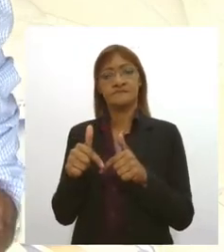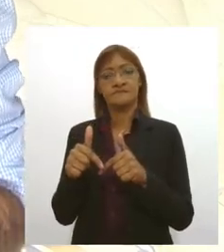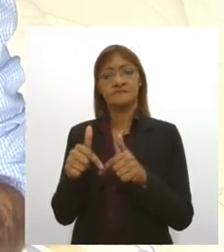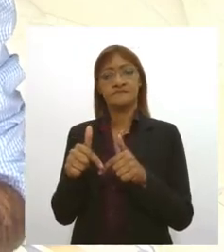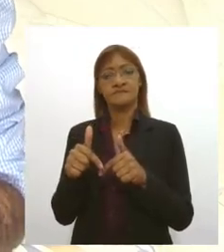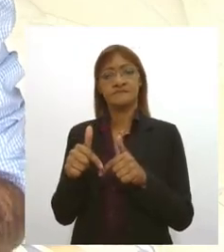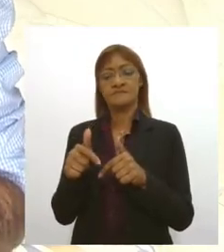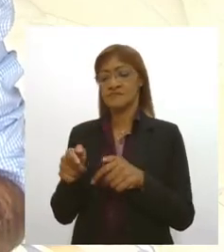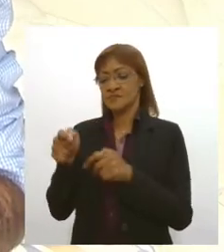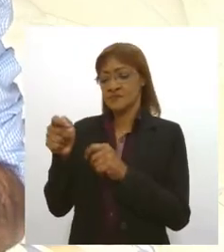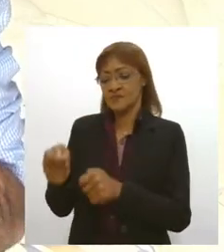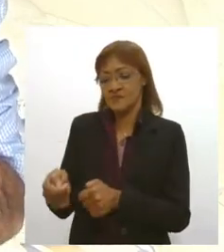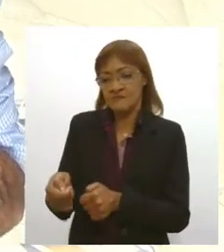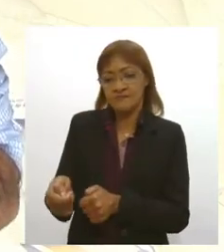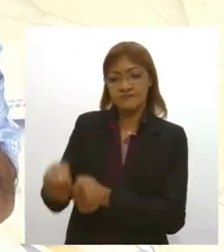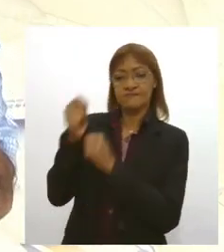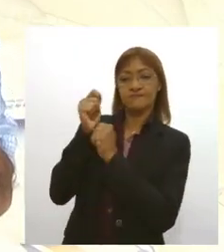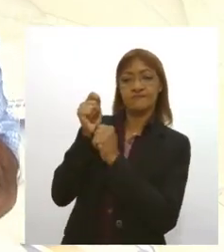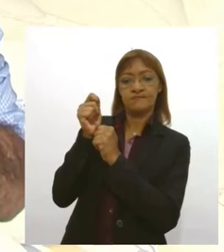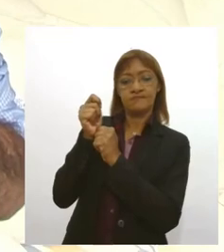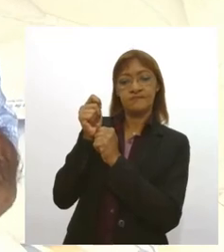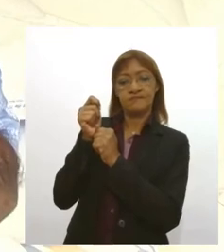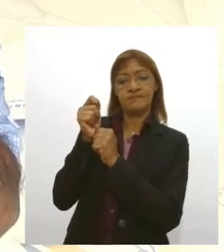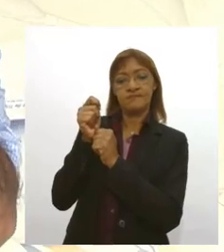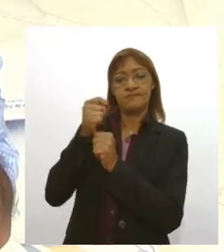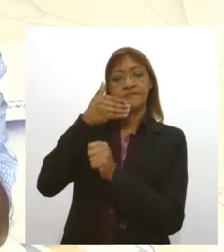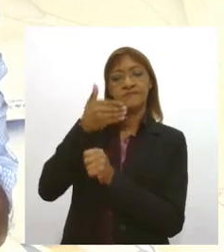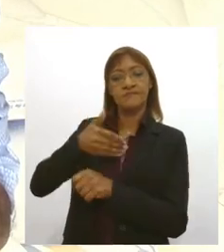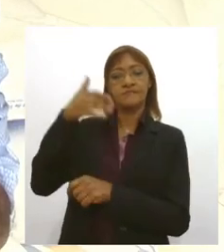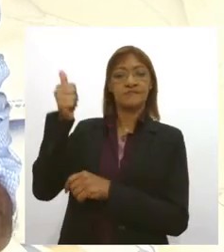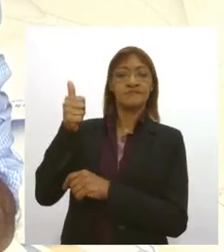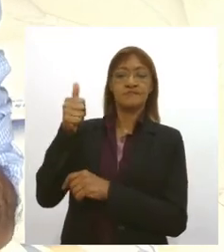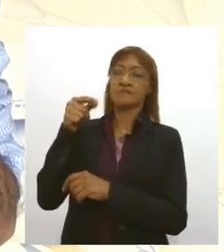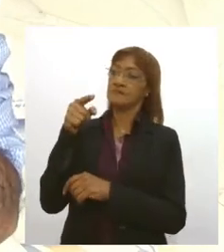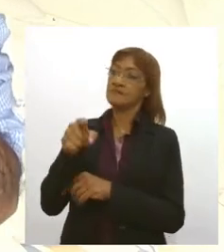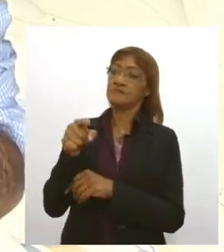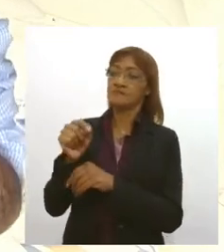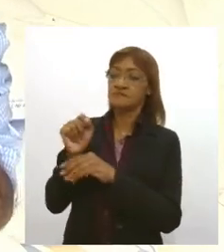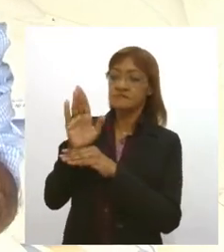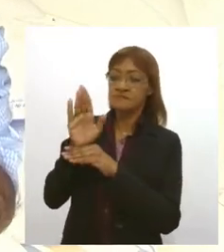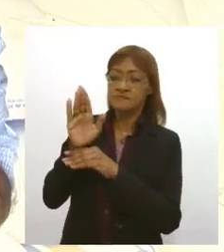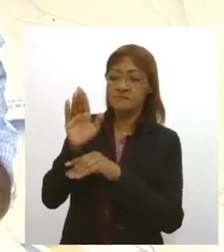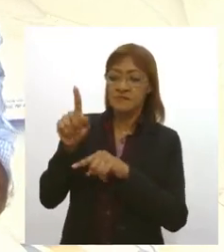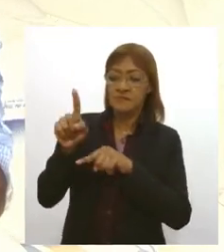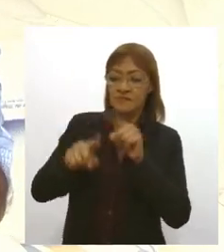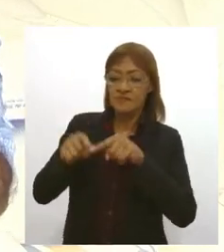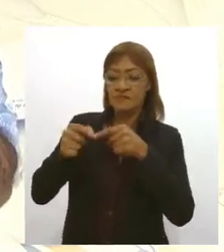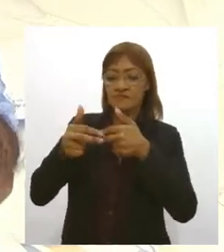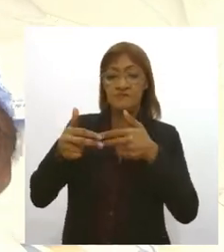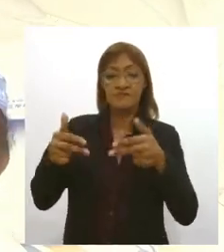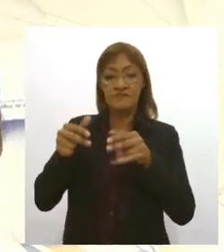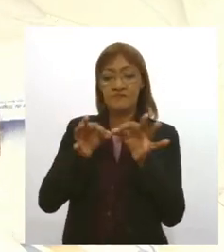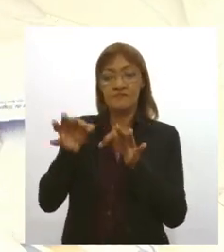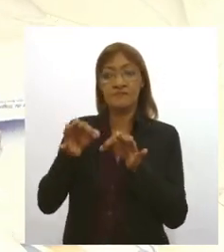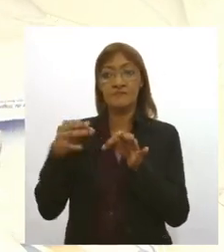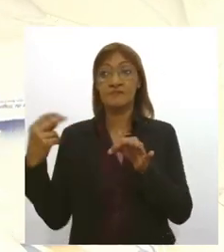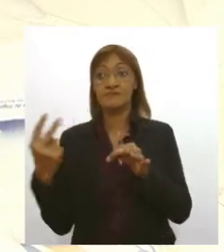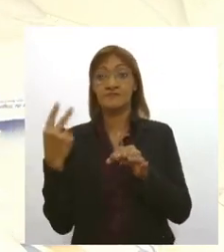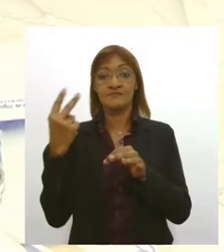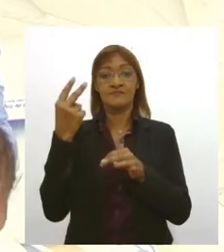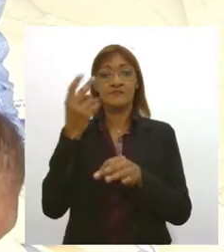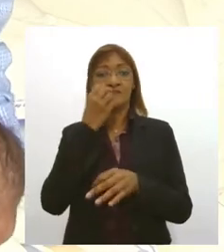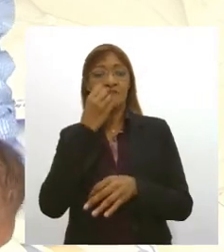melhoramento né então quando você beneficia o produto você agrega valor então um quilo de